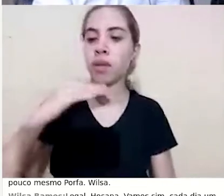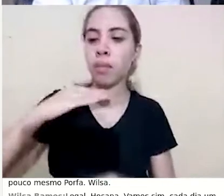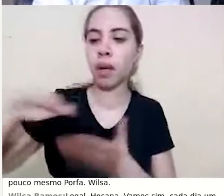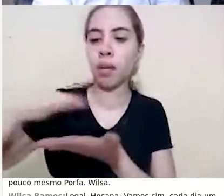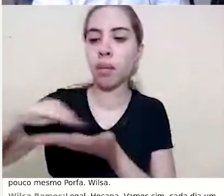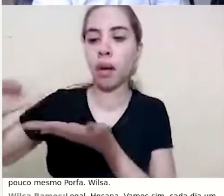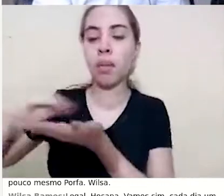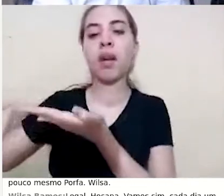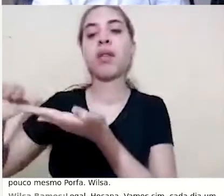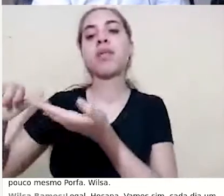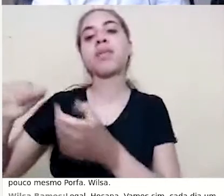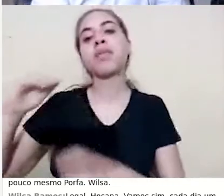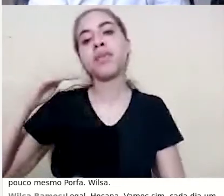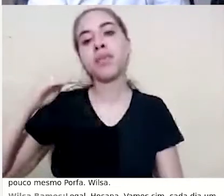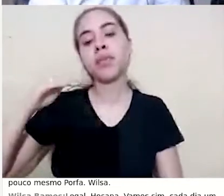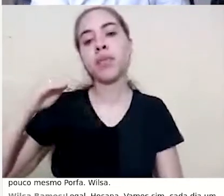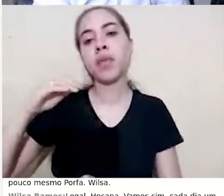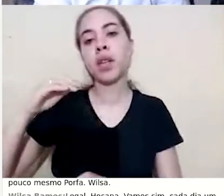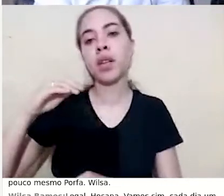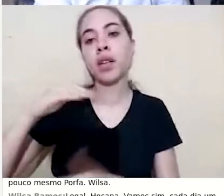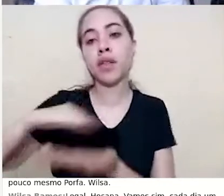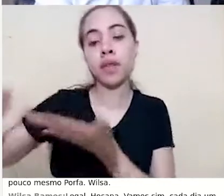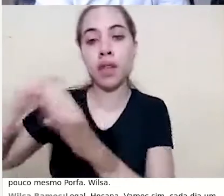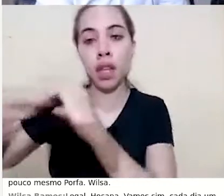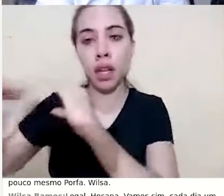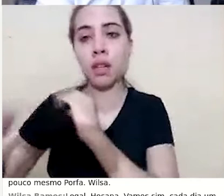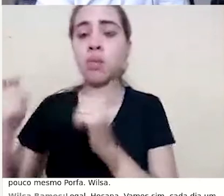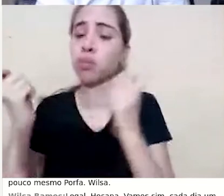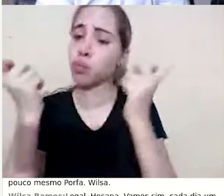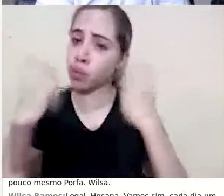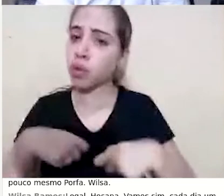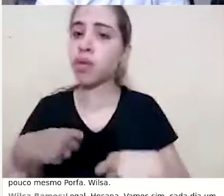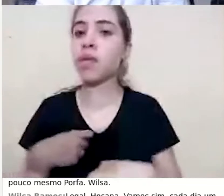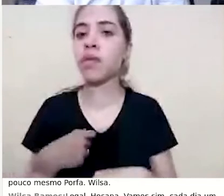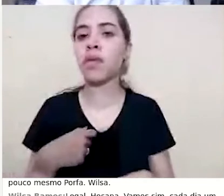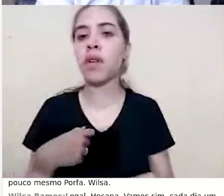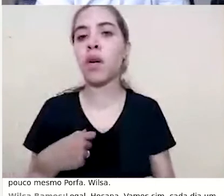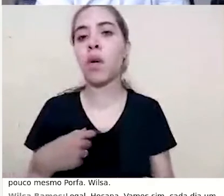posso personalizar a mensagem, a